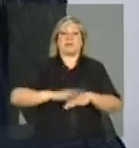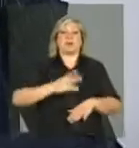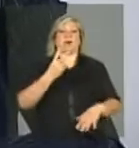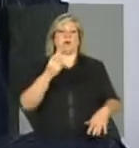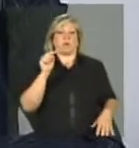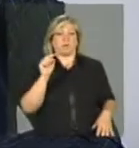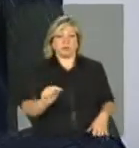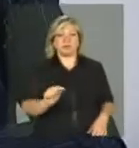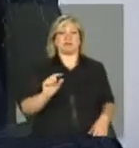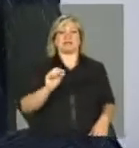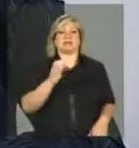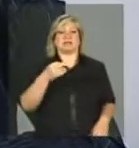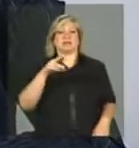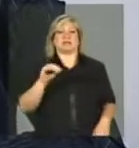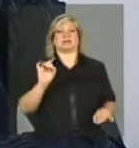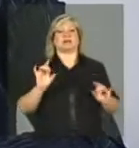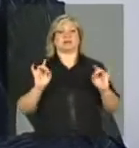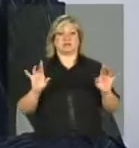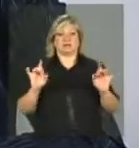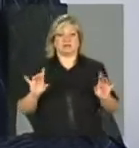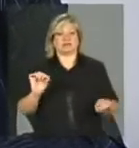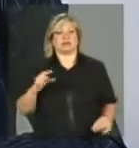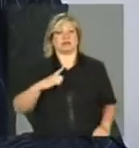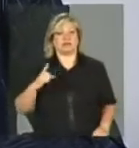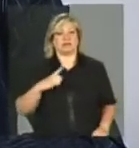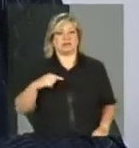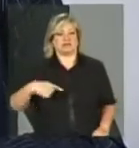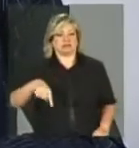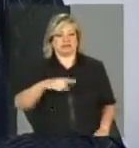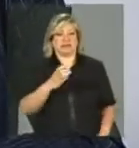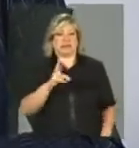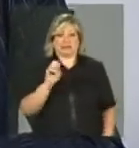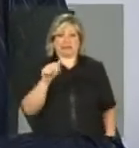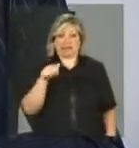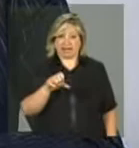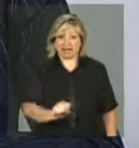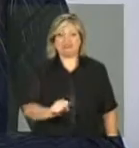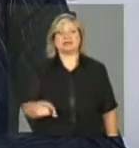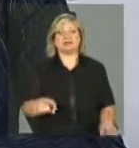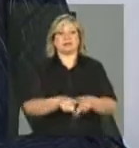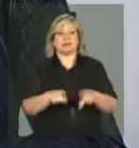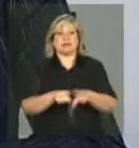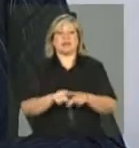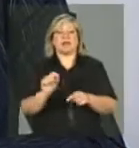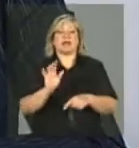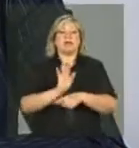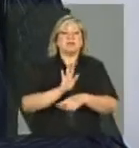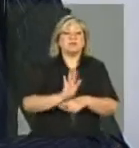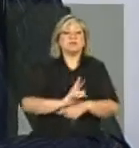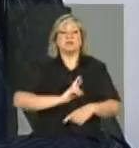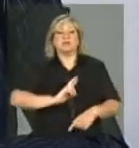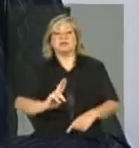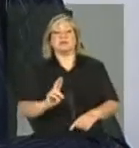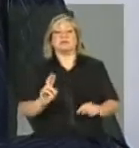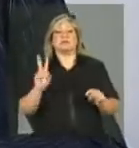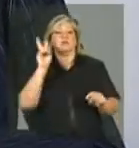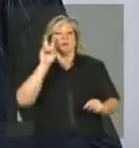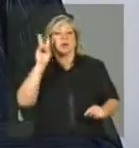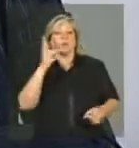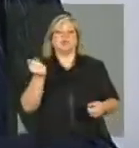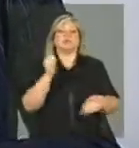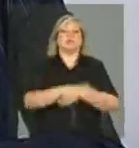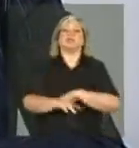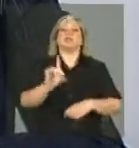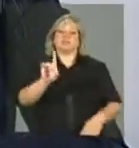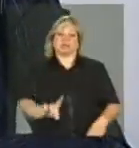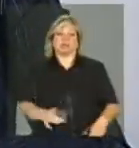especializados de assistência social, que são os CRAS, que atendem as questões de violação de direitos. Então, hoje, com essa